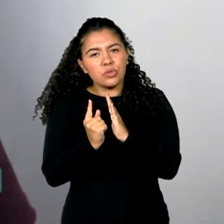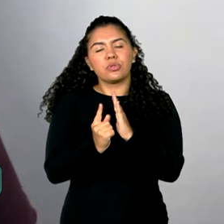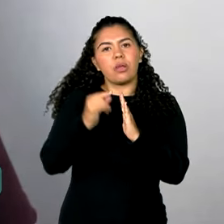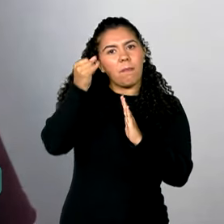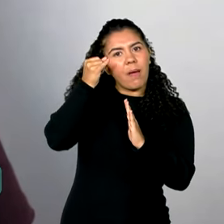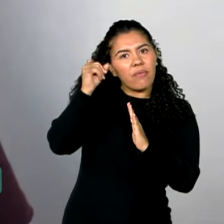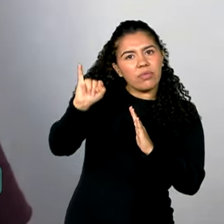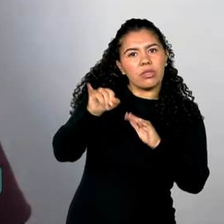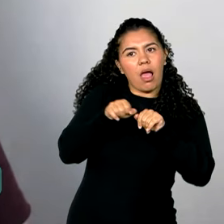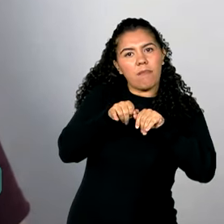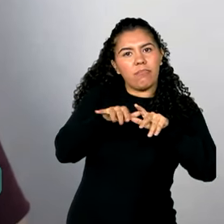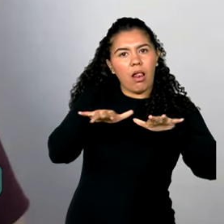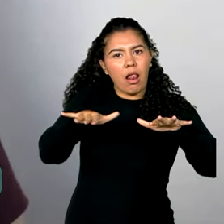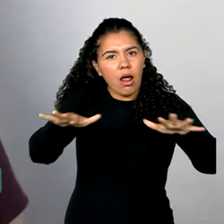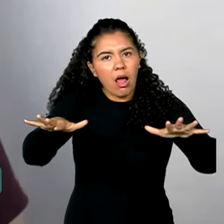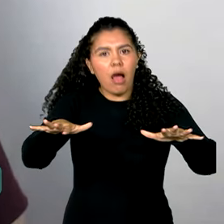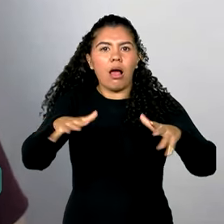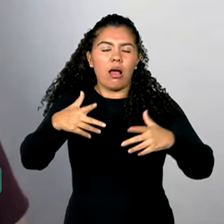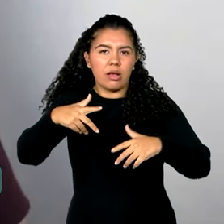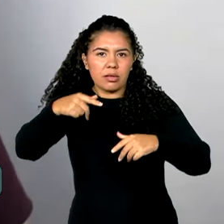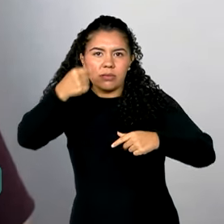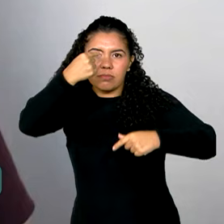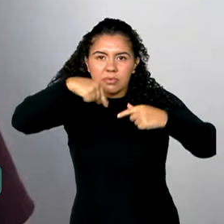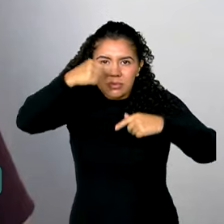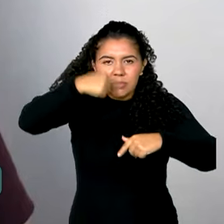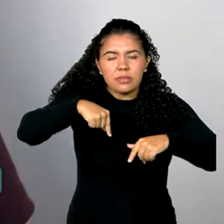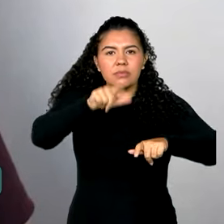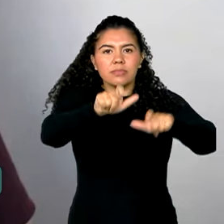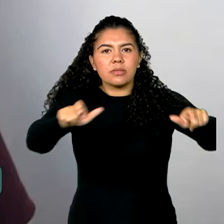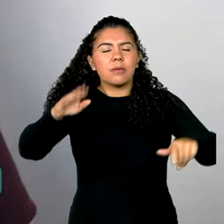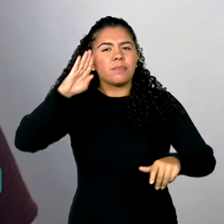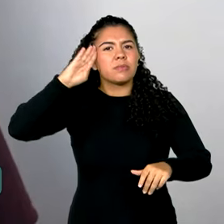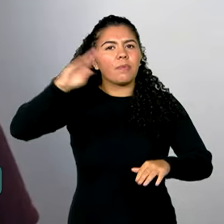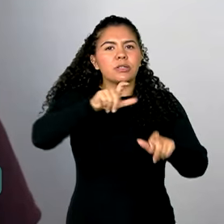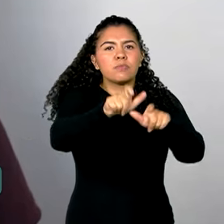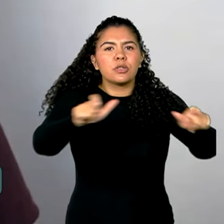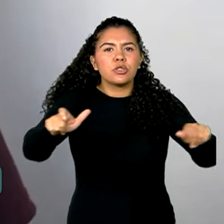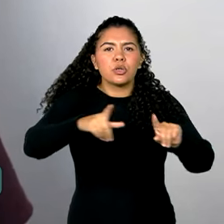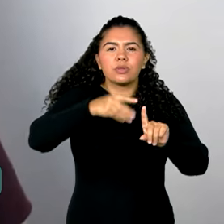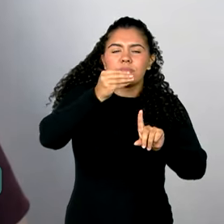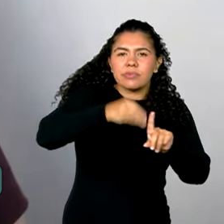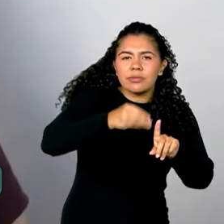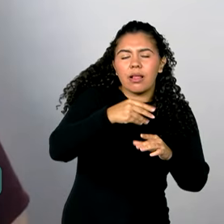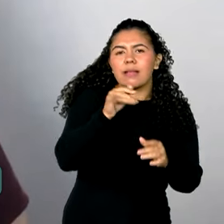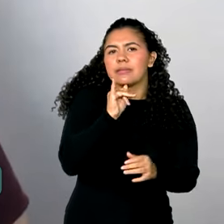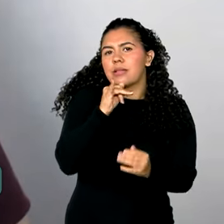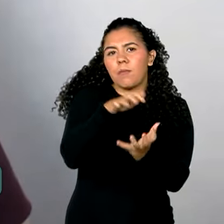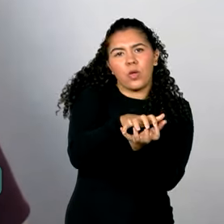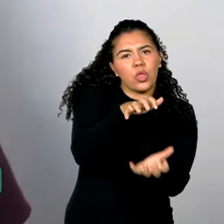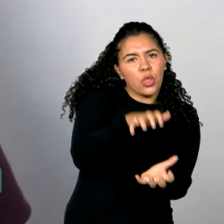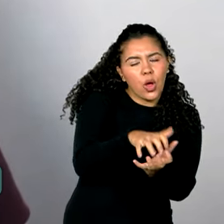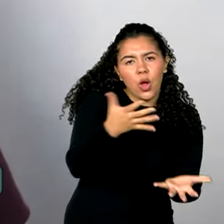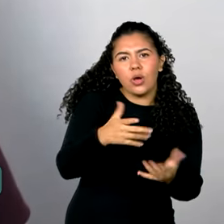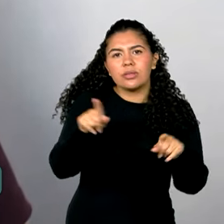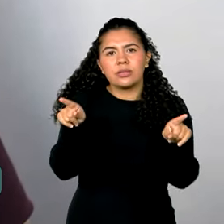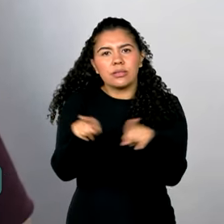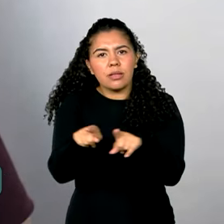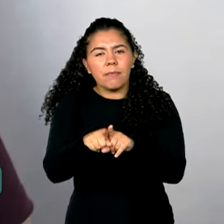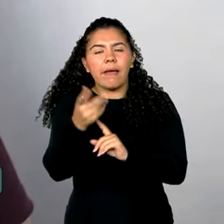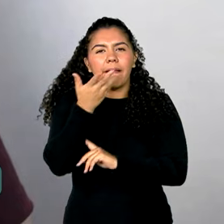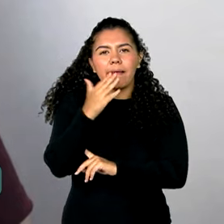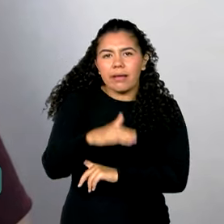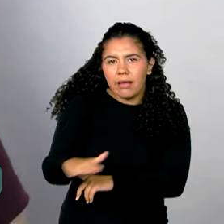esse vírus para outras pessoas, principalmente para os grupos mais vulneráveis, como idosos, pessoas com comorbidades e crianças.